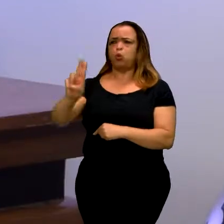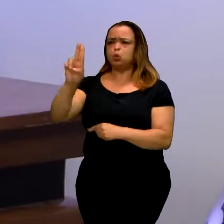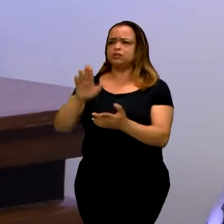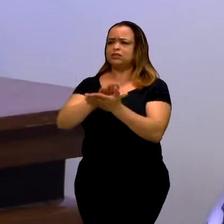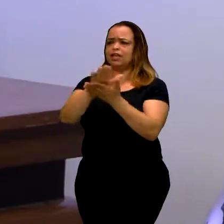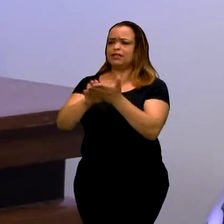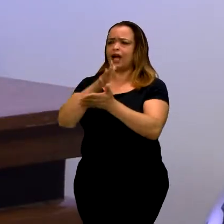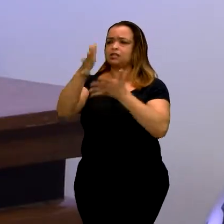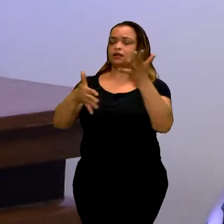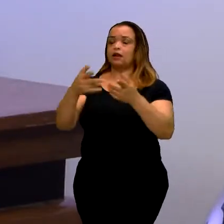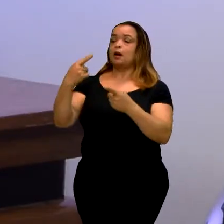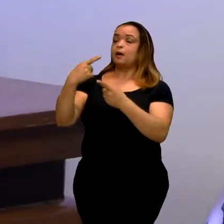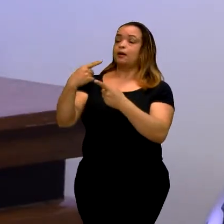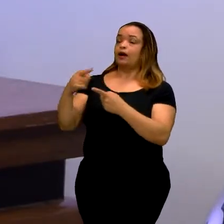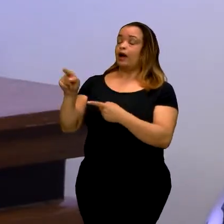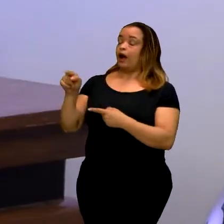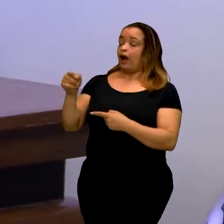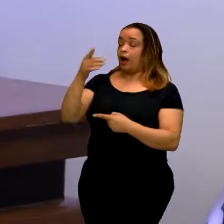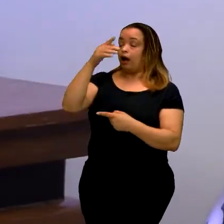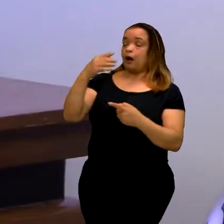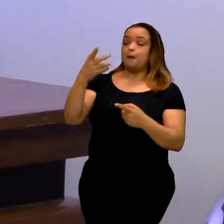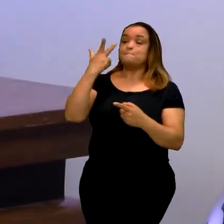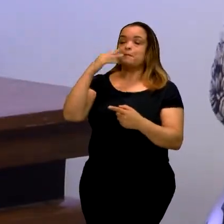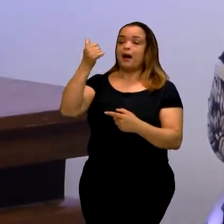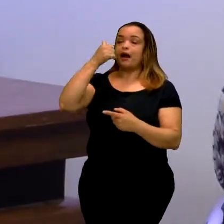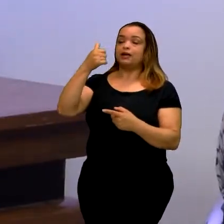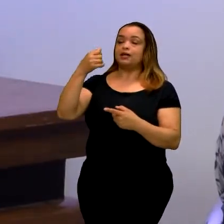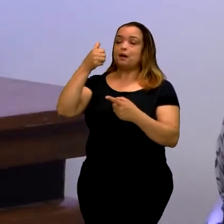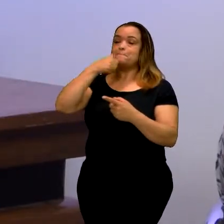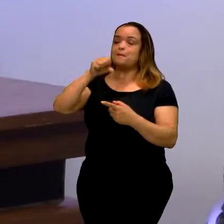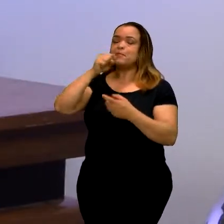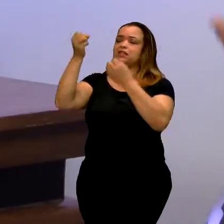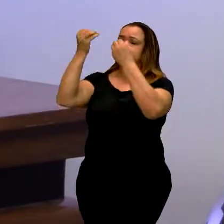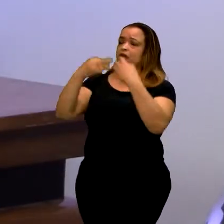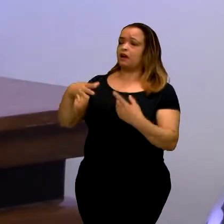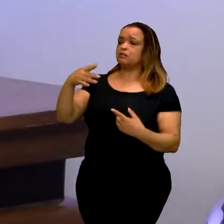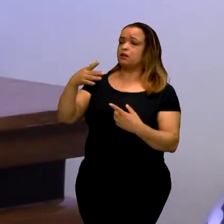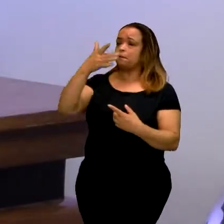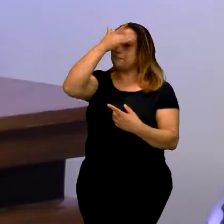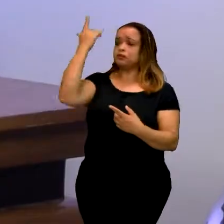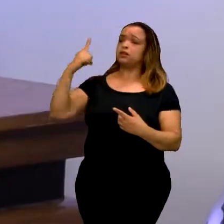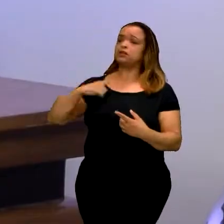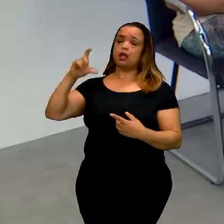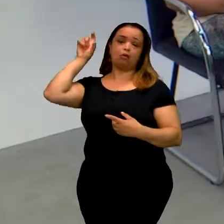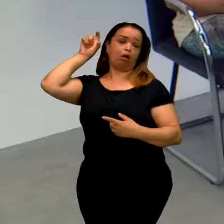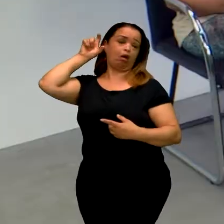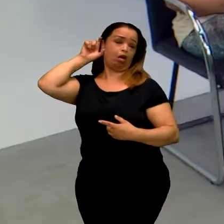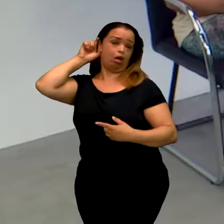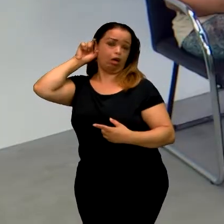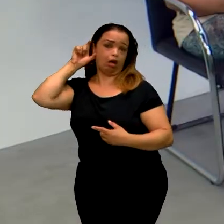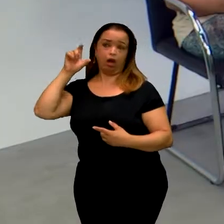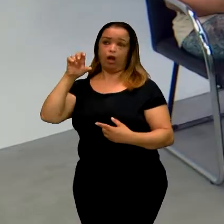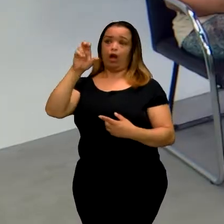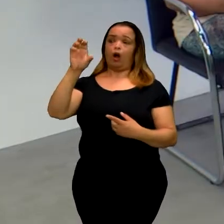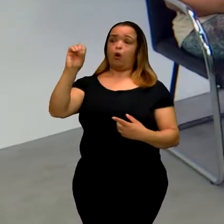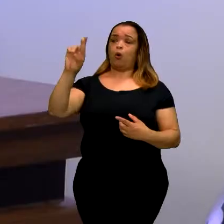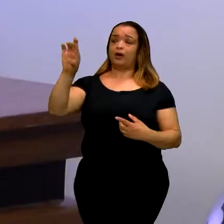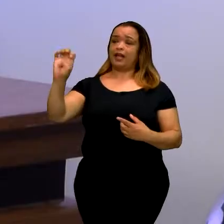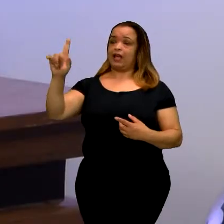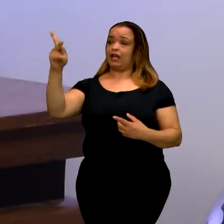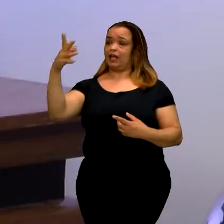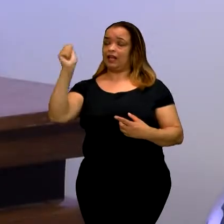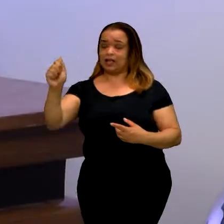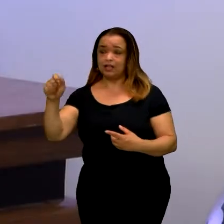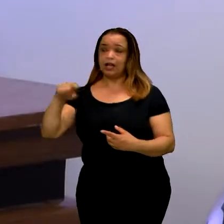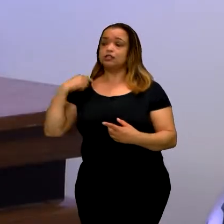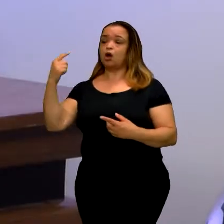pais apontavam, porque essas pessoas têm isso. O que é isso? Orelha. Orelha é um órgão pendurado na cabeça